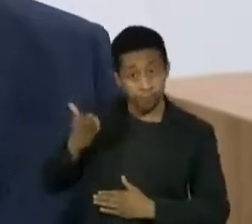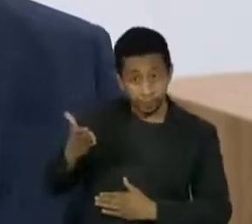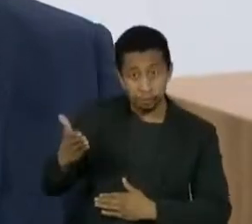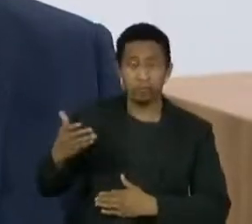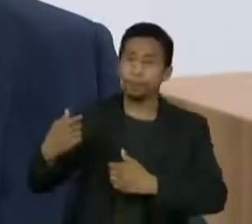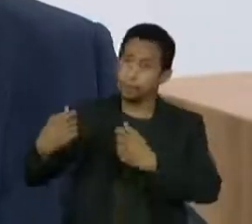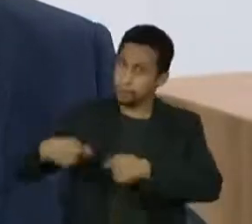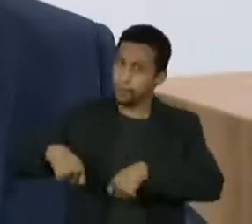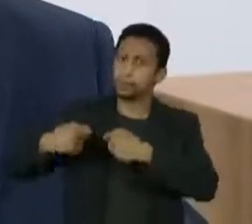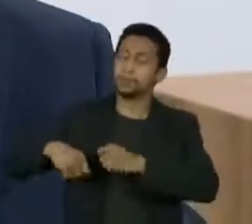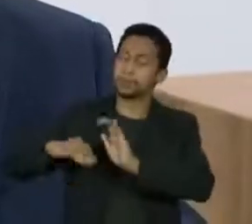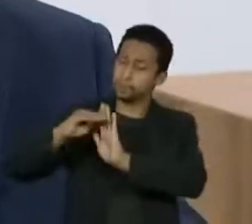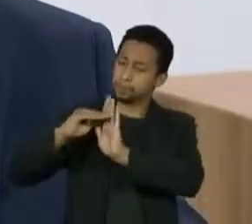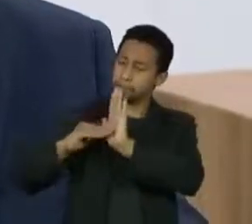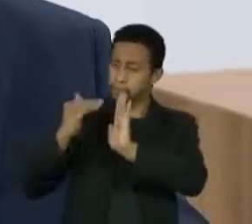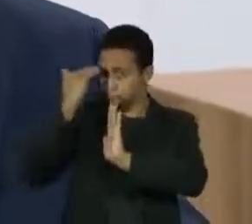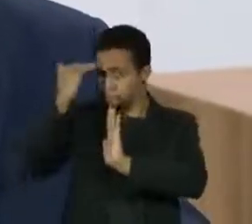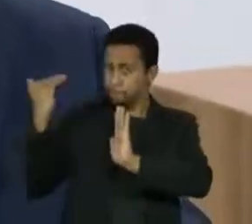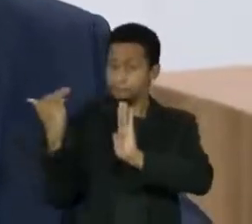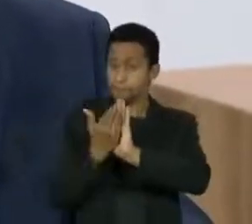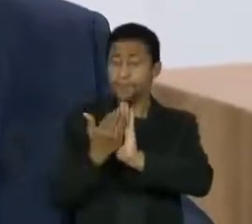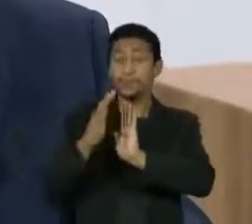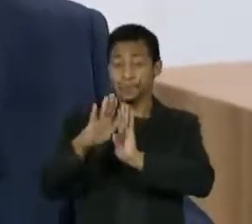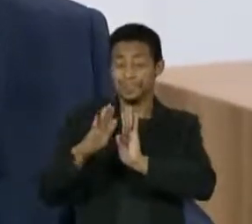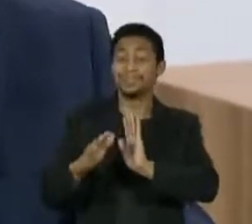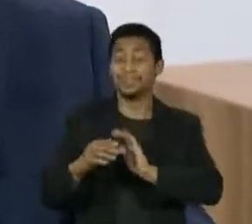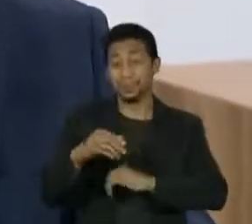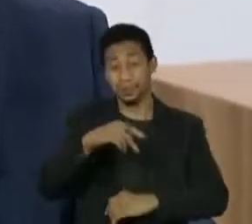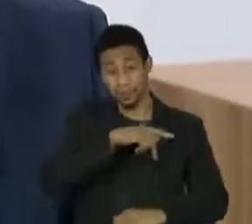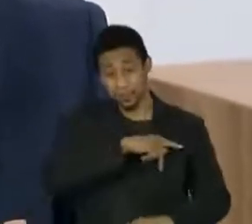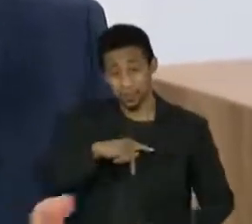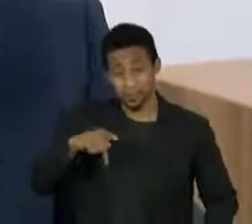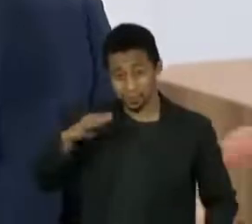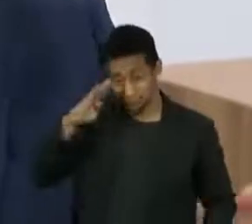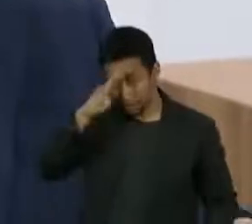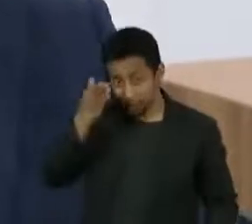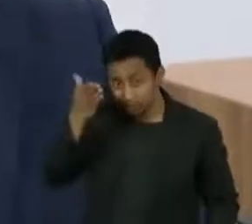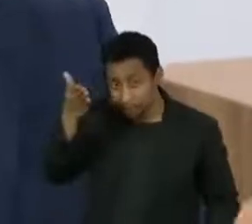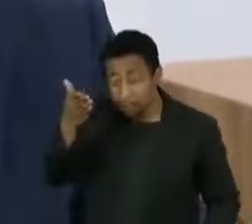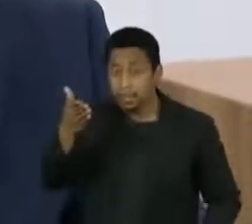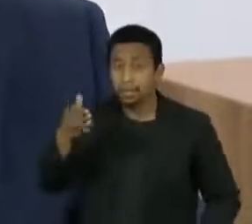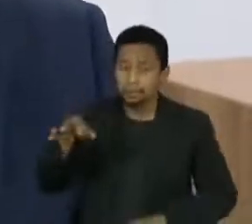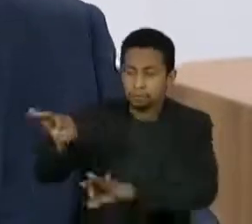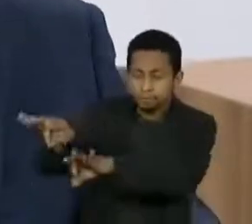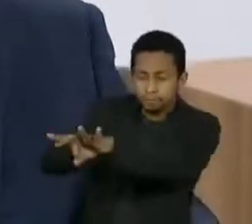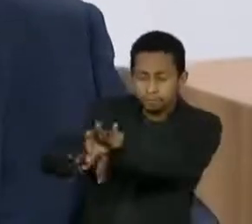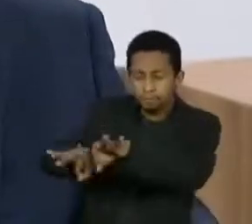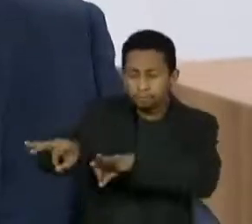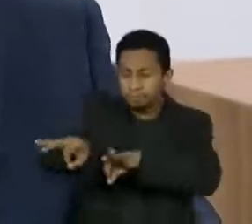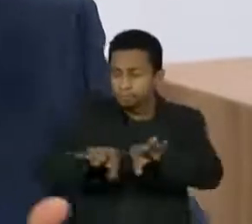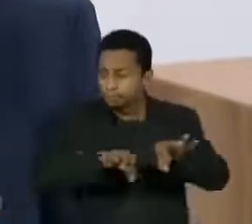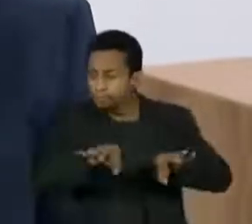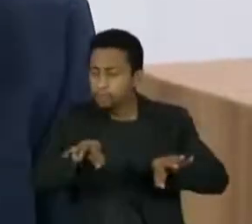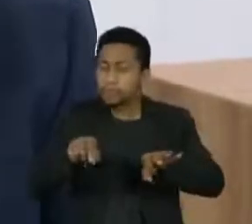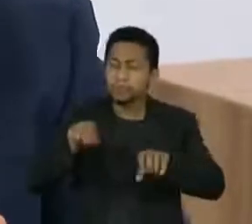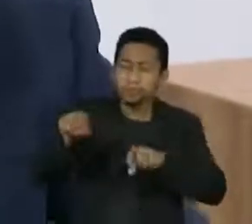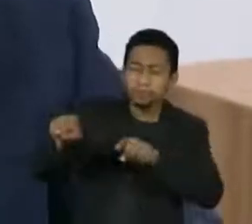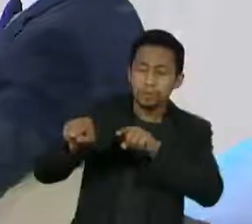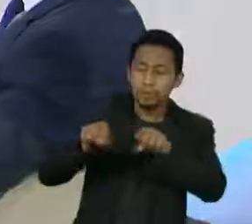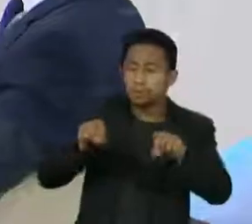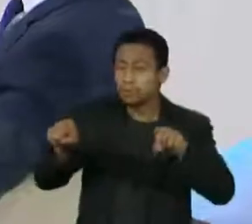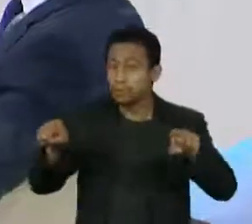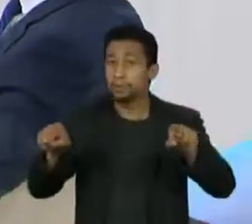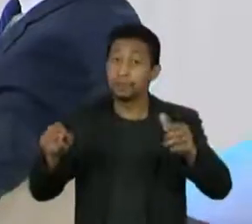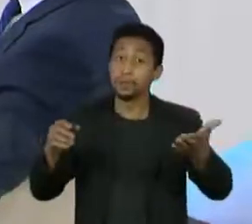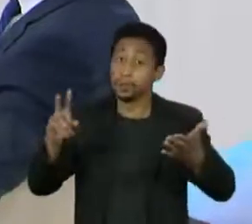característica muito forte desse governo você mapear várias pastas. E aí eu te falo,